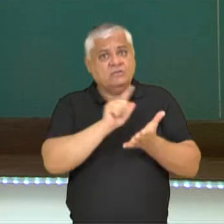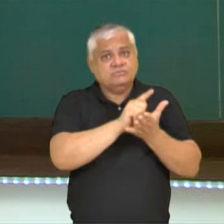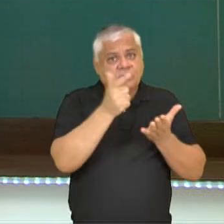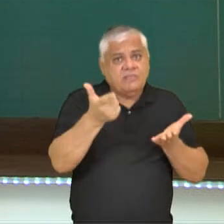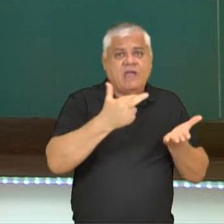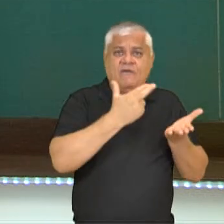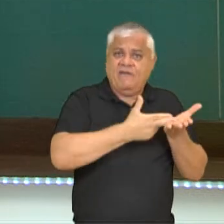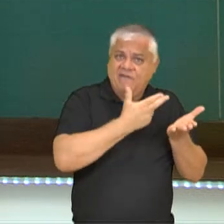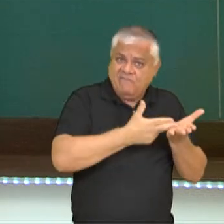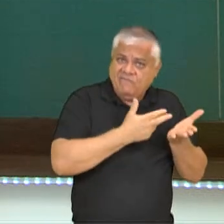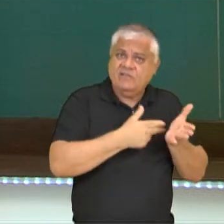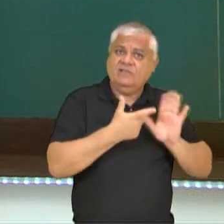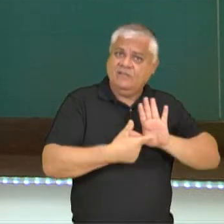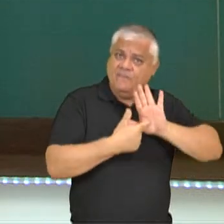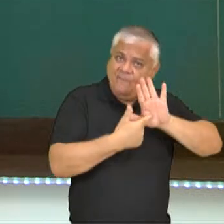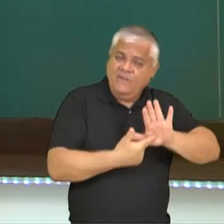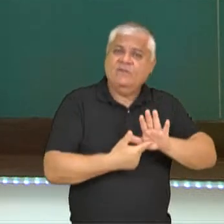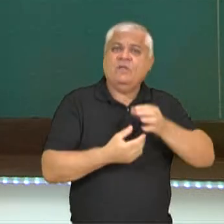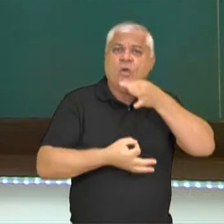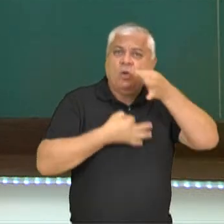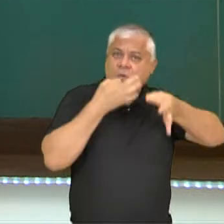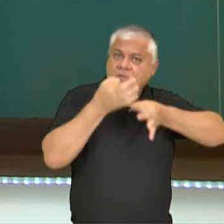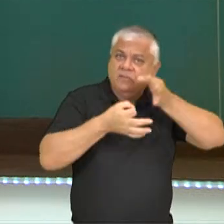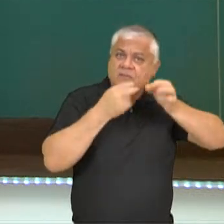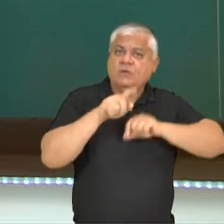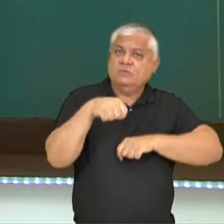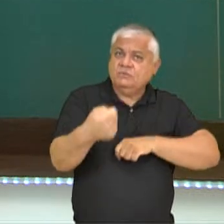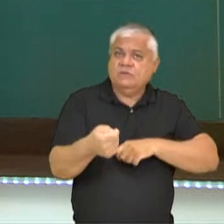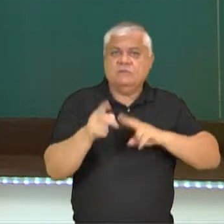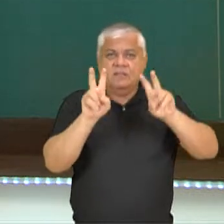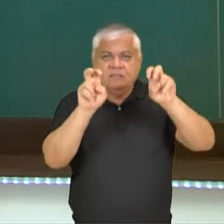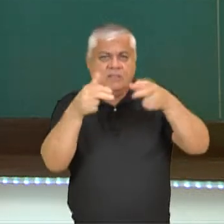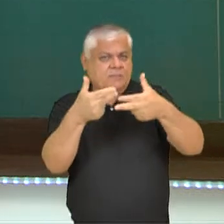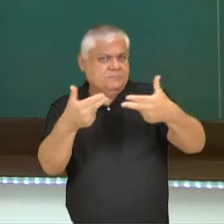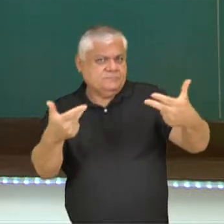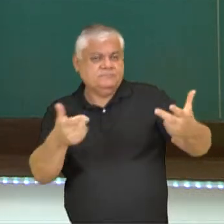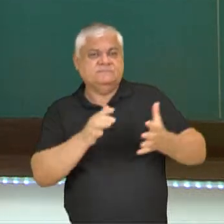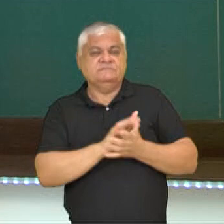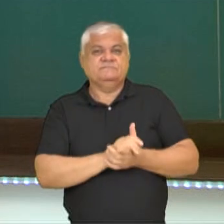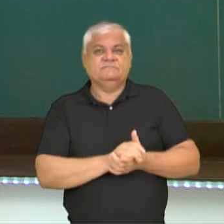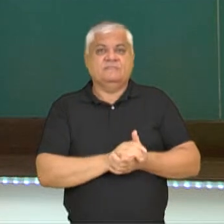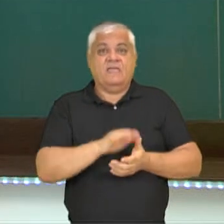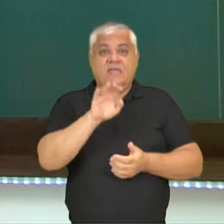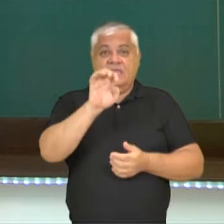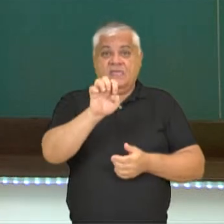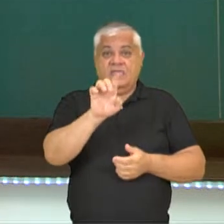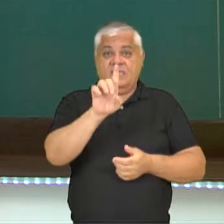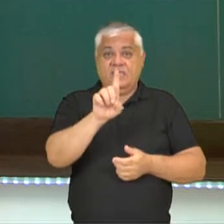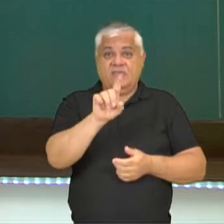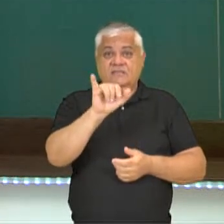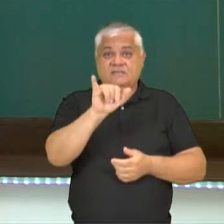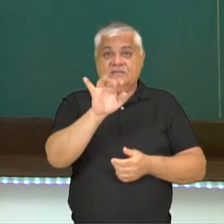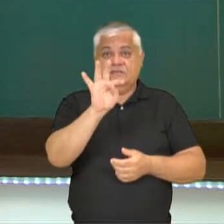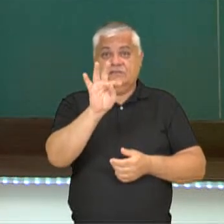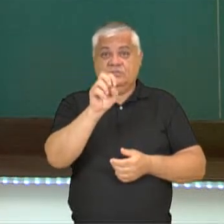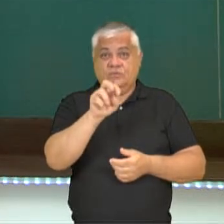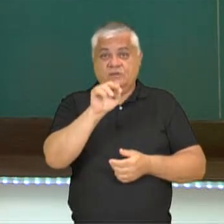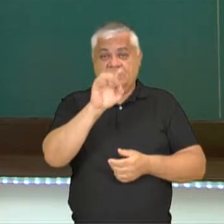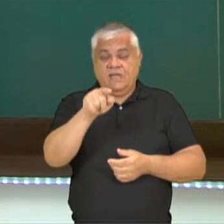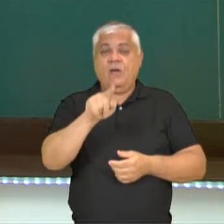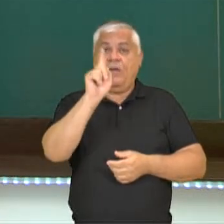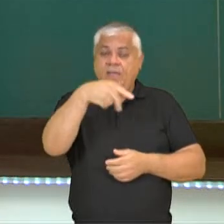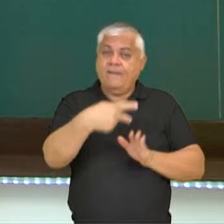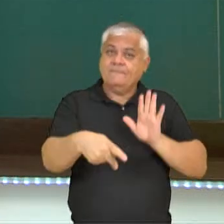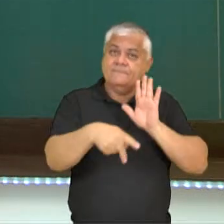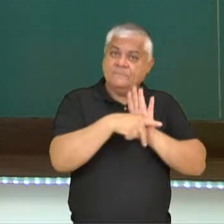também expõe a opinião sobre determinados temas. O editorial é um texto de cunho jornalístico